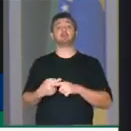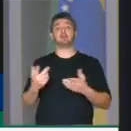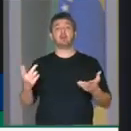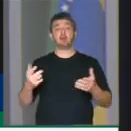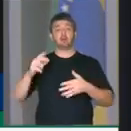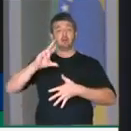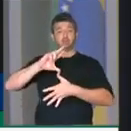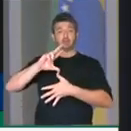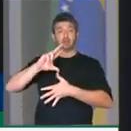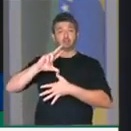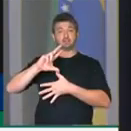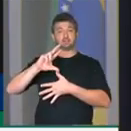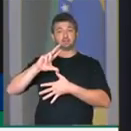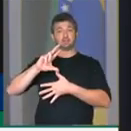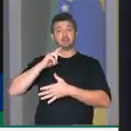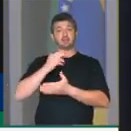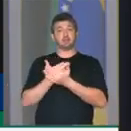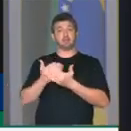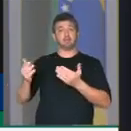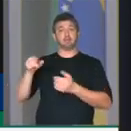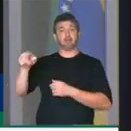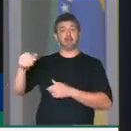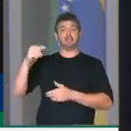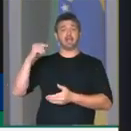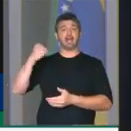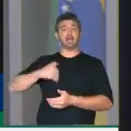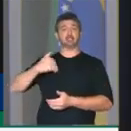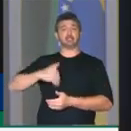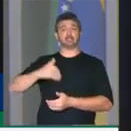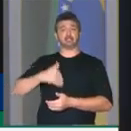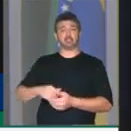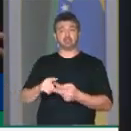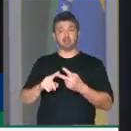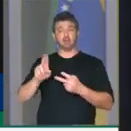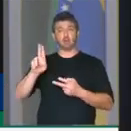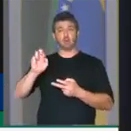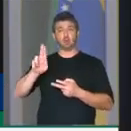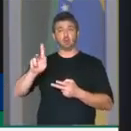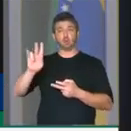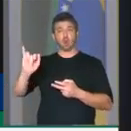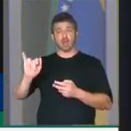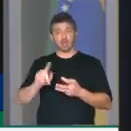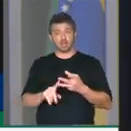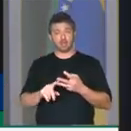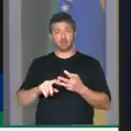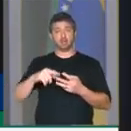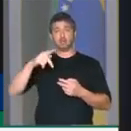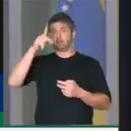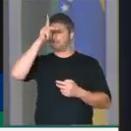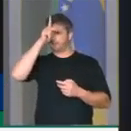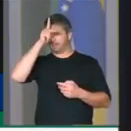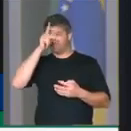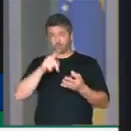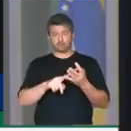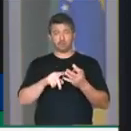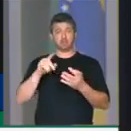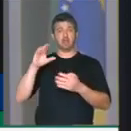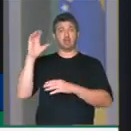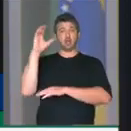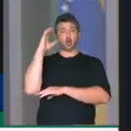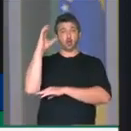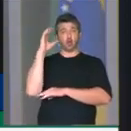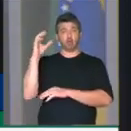na América Latina, nós perdemos para a Argentina, para o Uruguai, para o Peru, perdemos para a Colômbia.